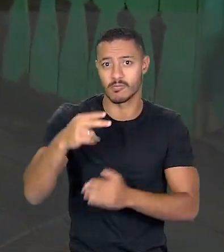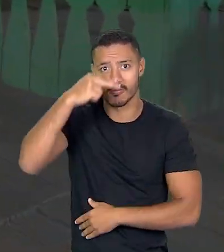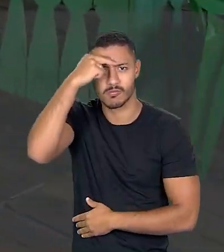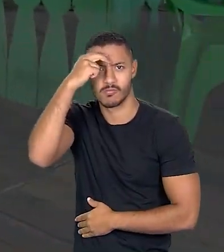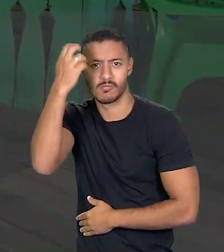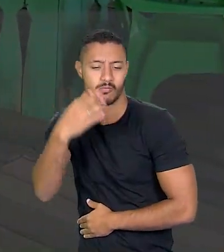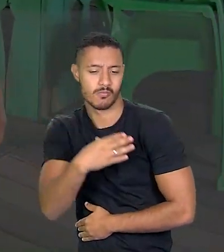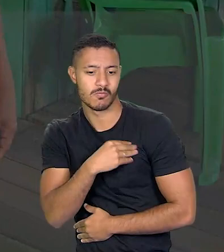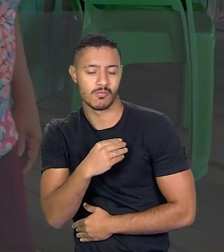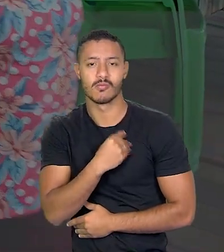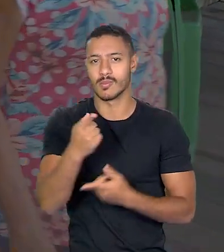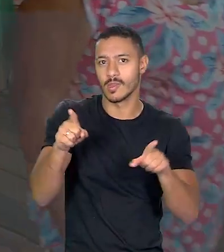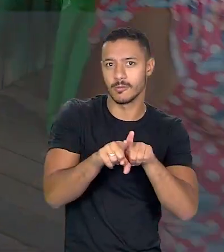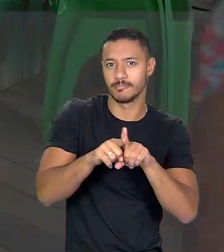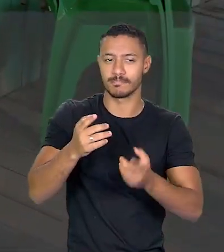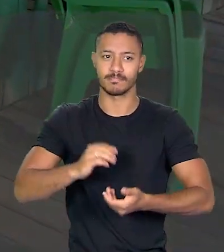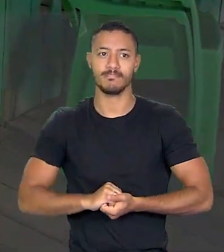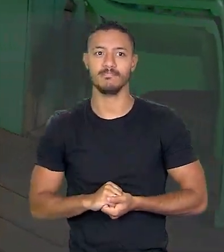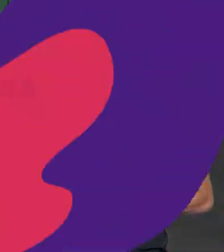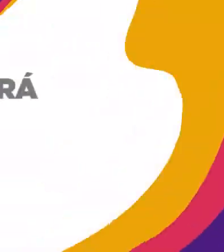são netos, pelos meus filhos.